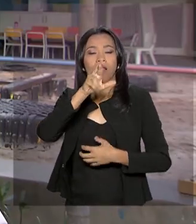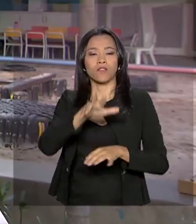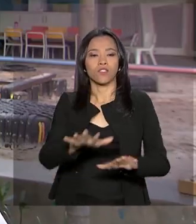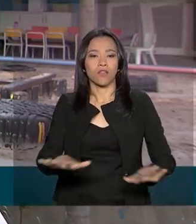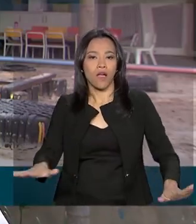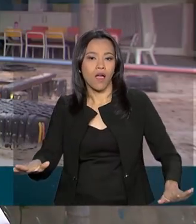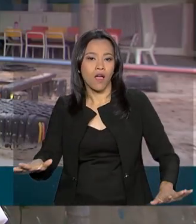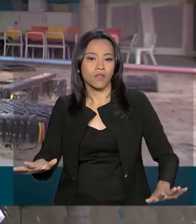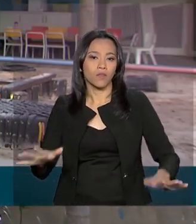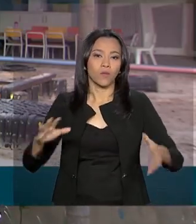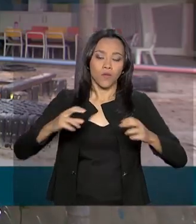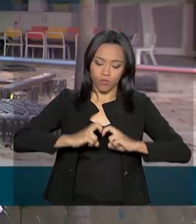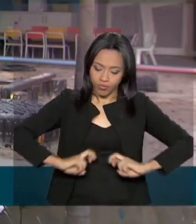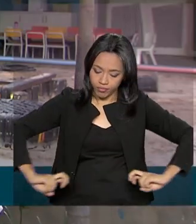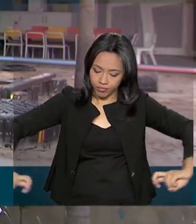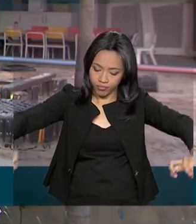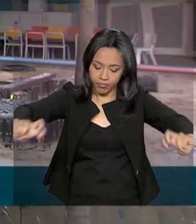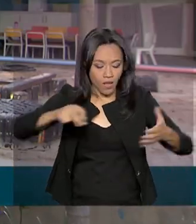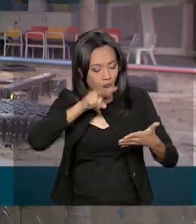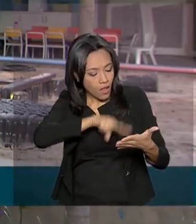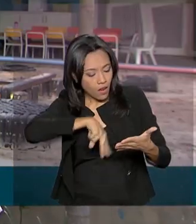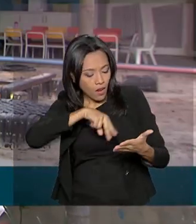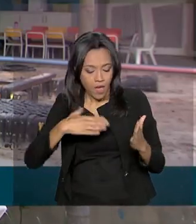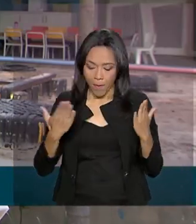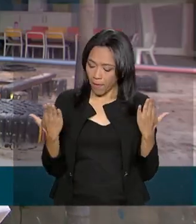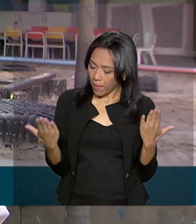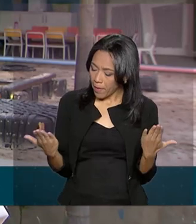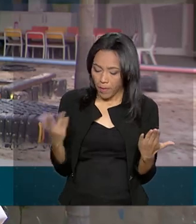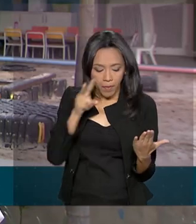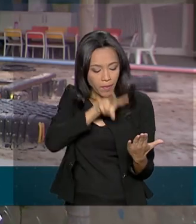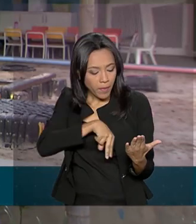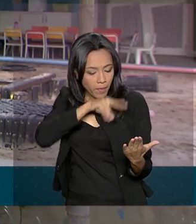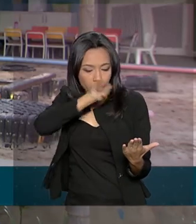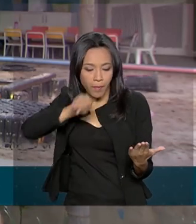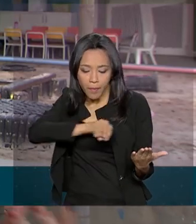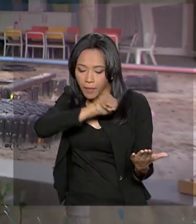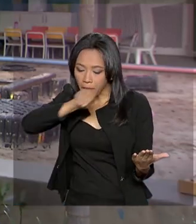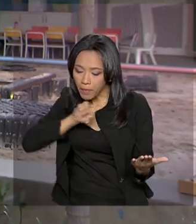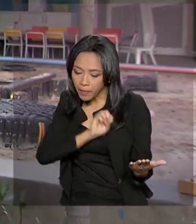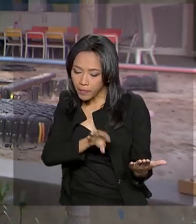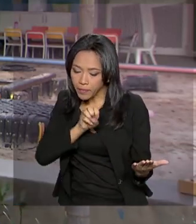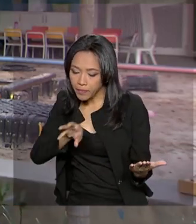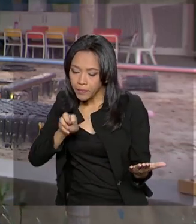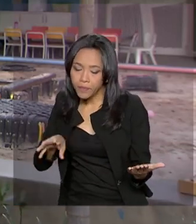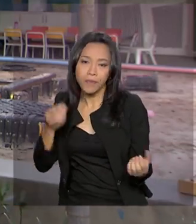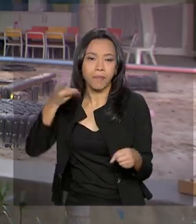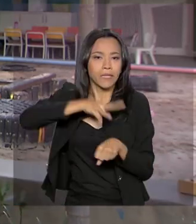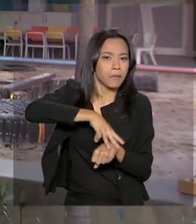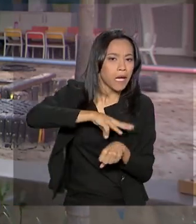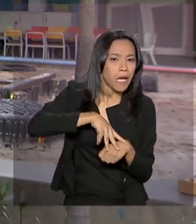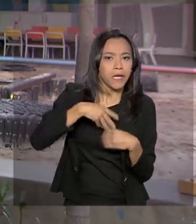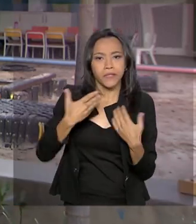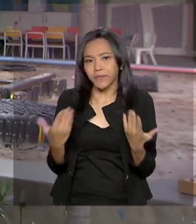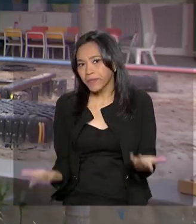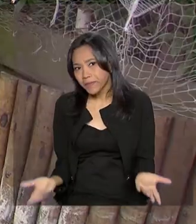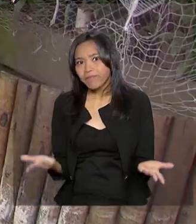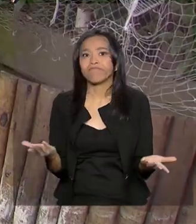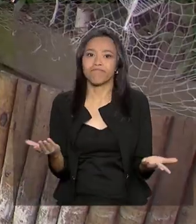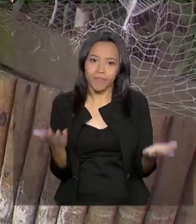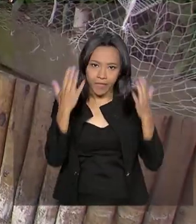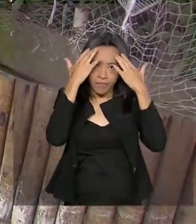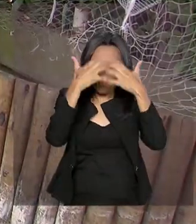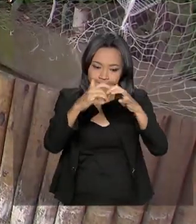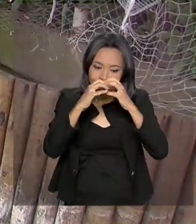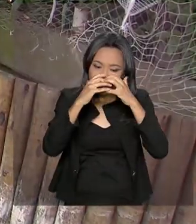de uma roda de leitura, um desafio de concentração ligado a uma lógica matemática. Então, claramente,